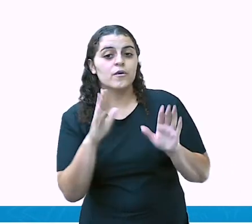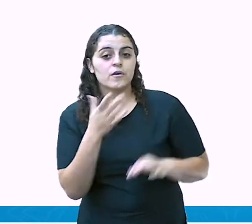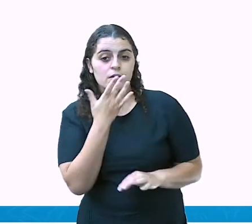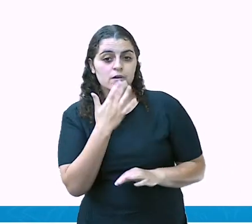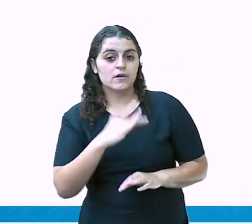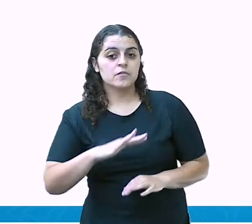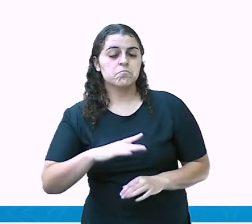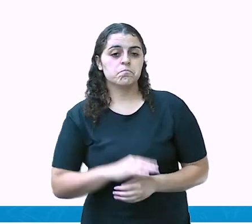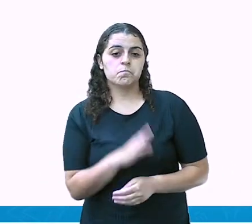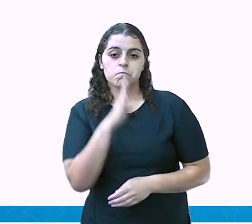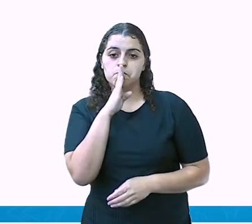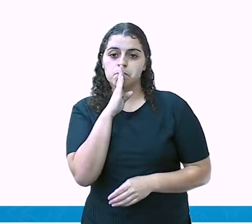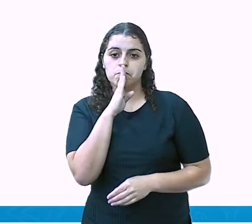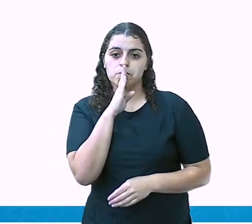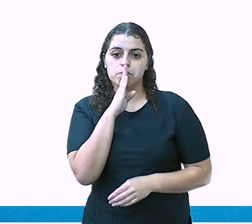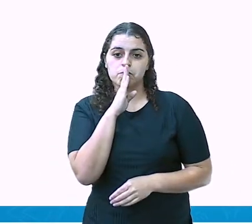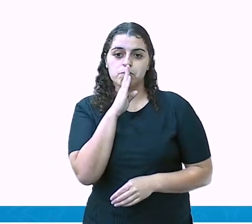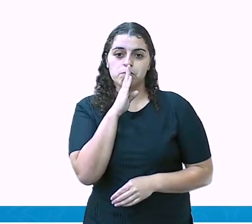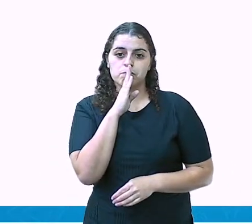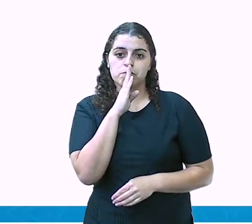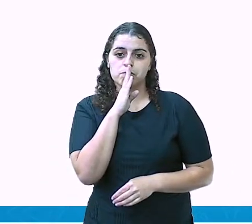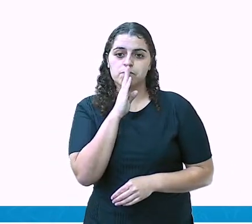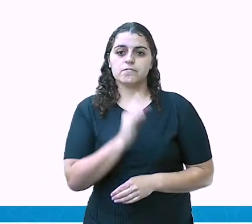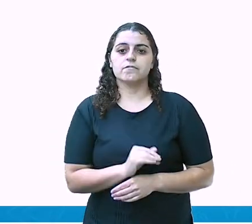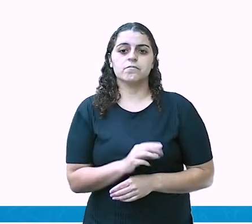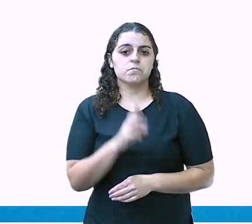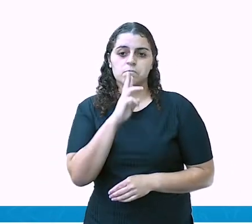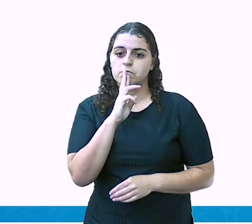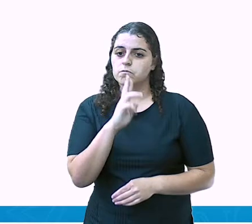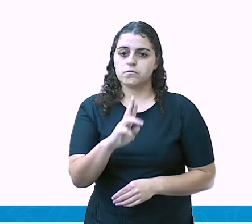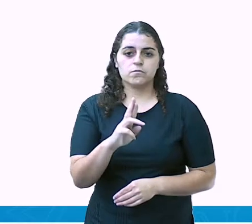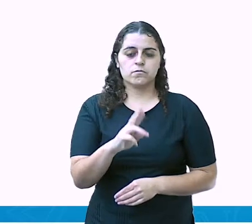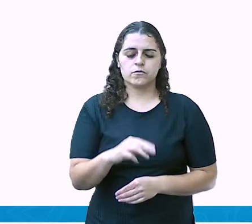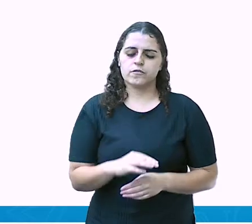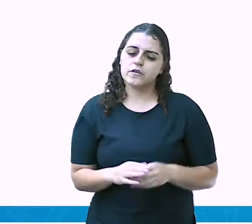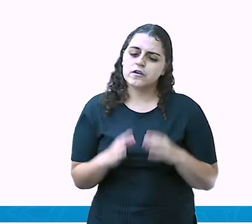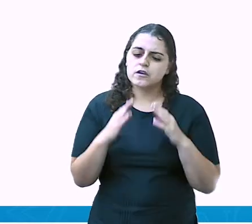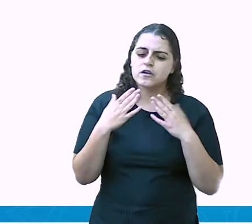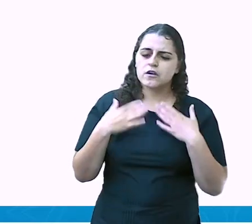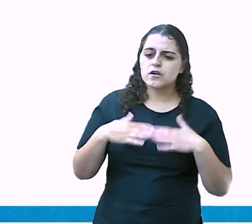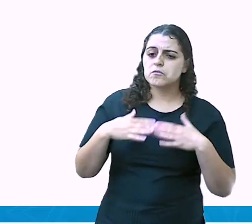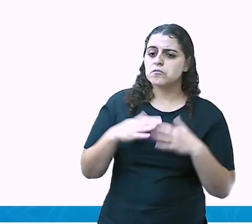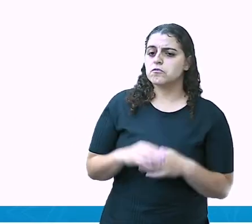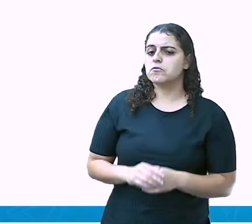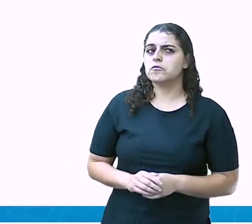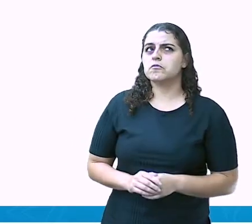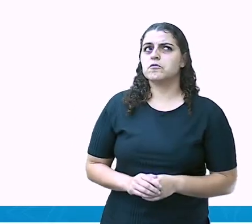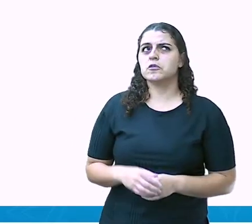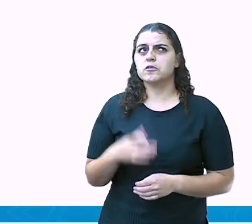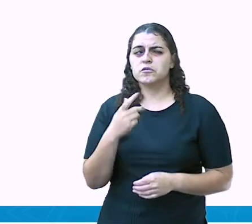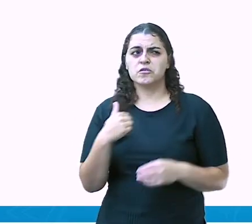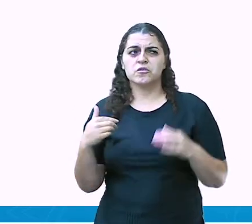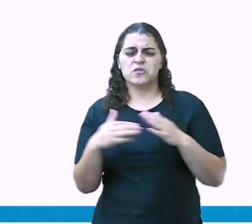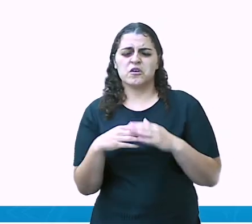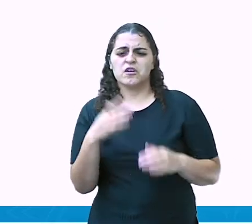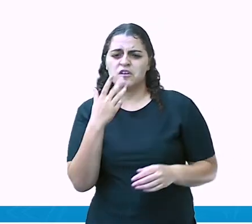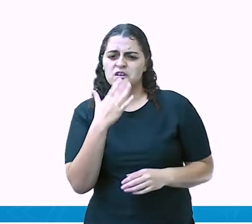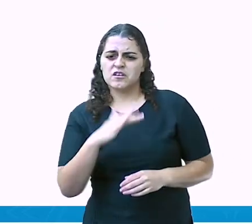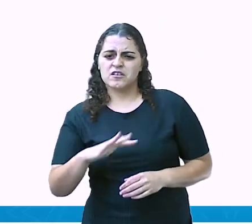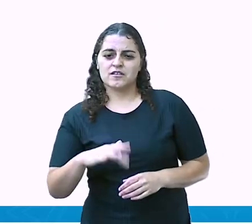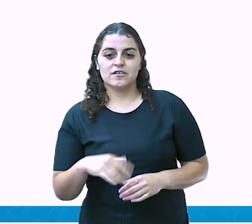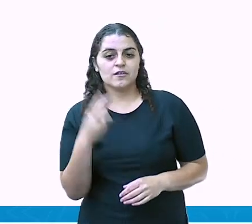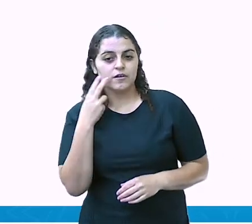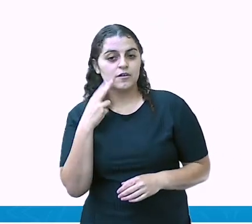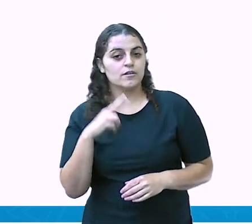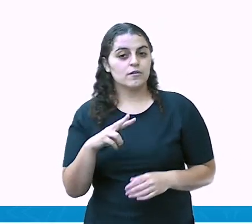a criança fica retraída, né? Não responde, vai pro cantinho. Ela nem interrompe, como toda criança costuma fazer